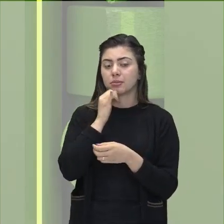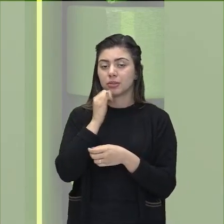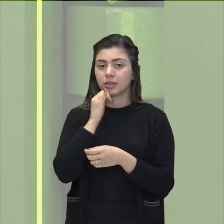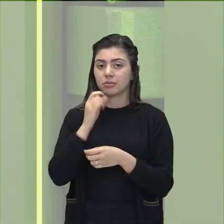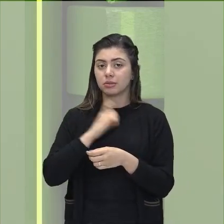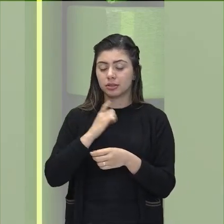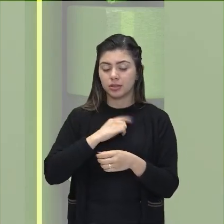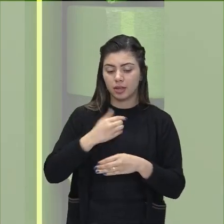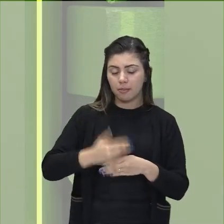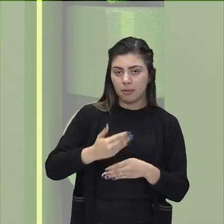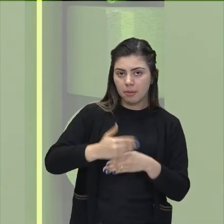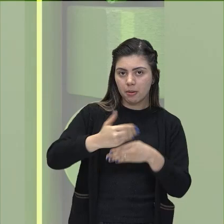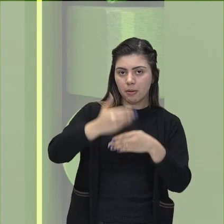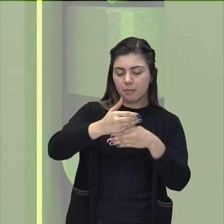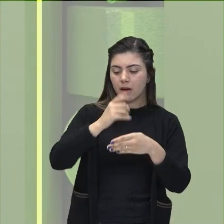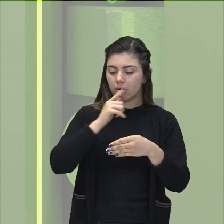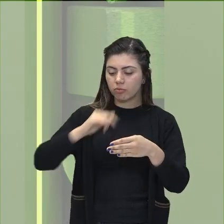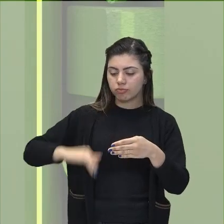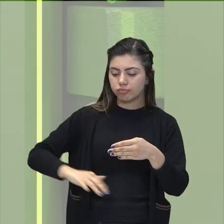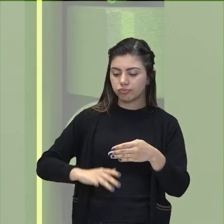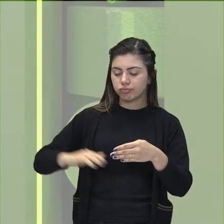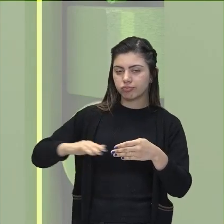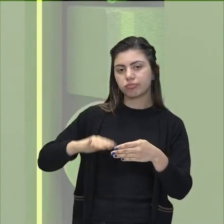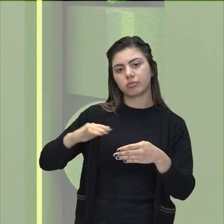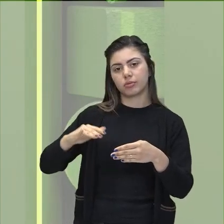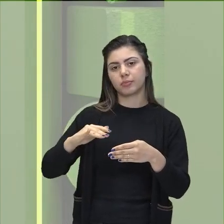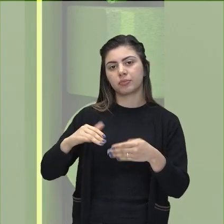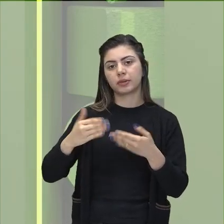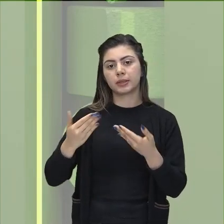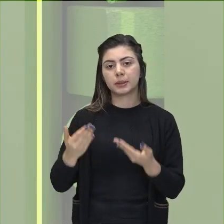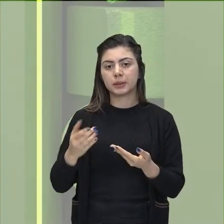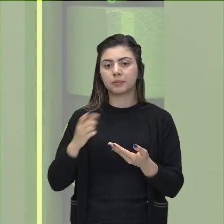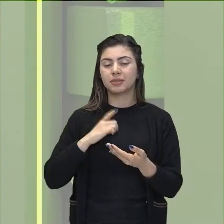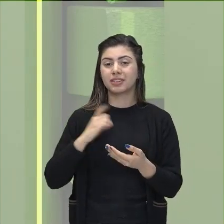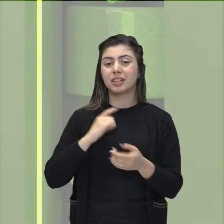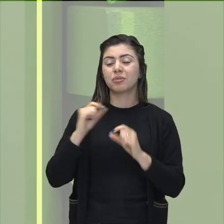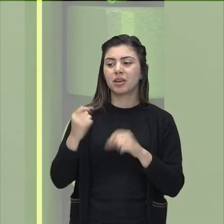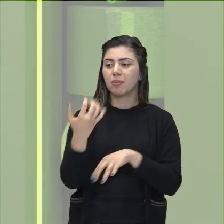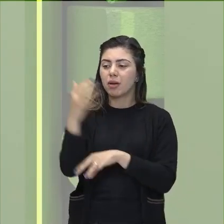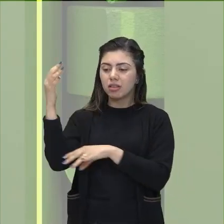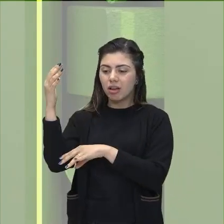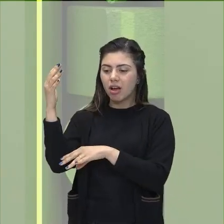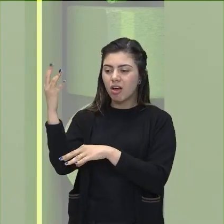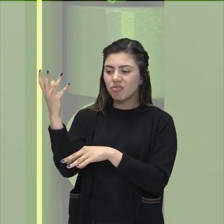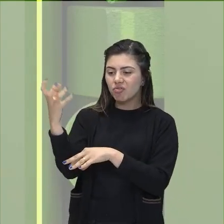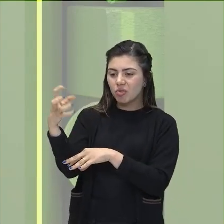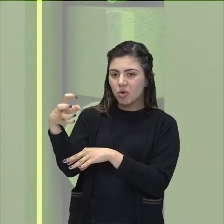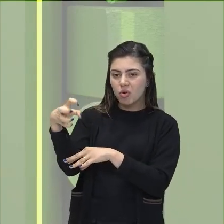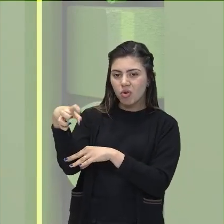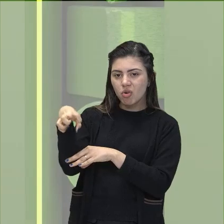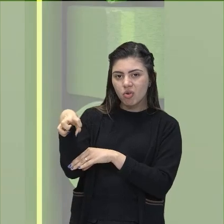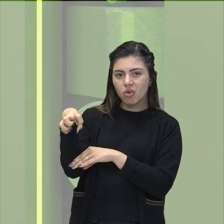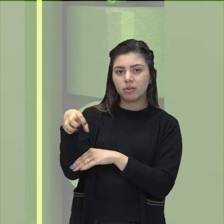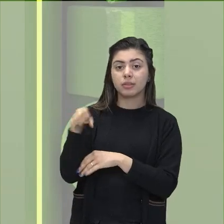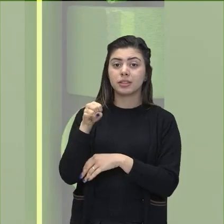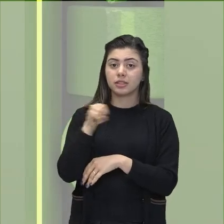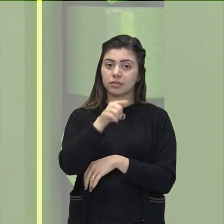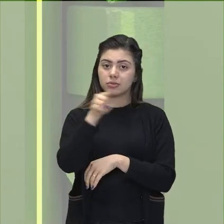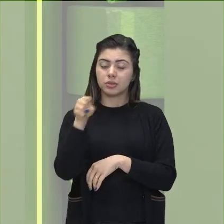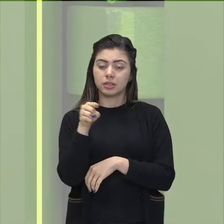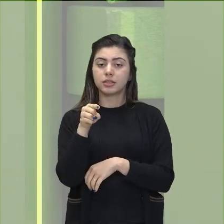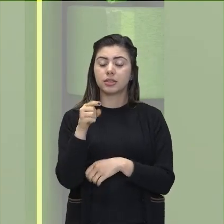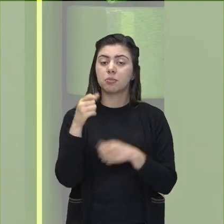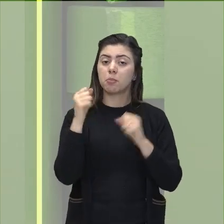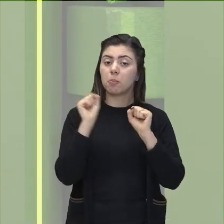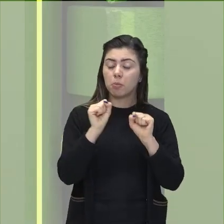hidrelétrica, essas plantações, essas plantas mortas, sem folhas. Se você tiver a oportunidade de